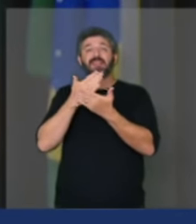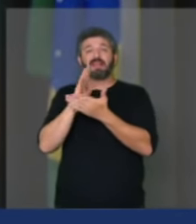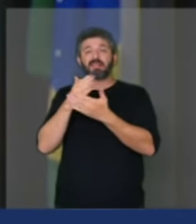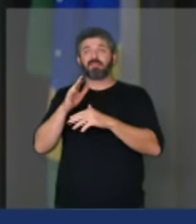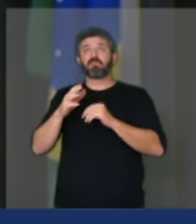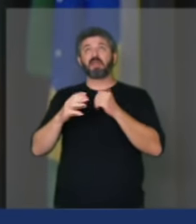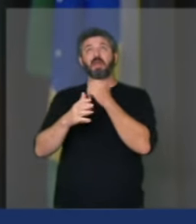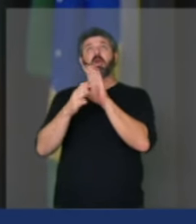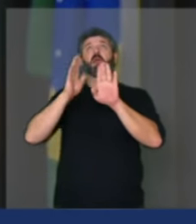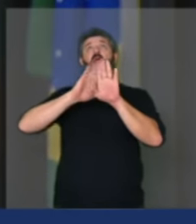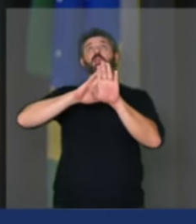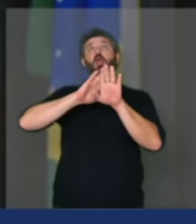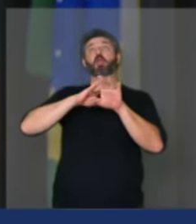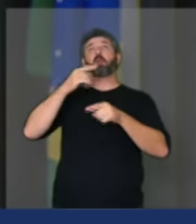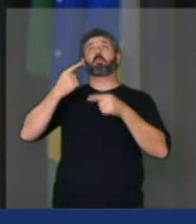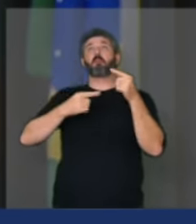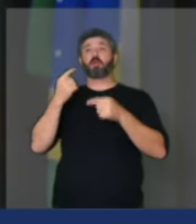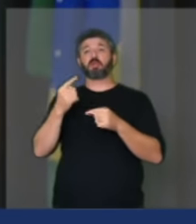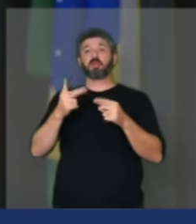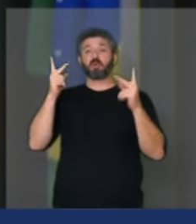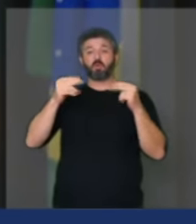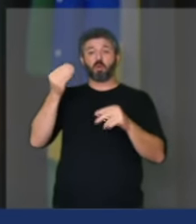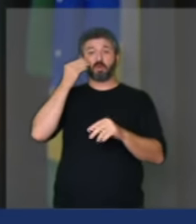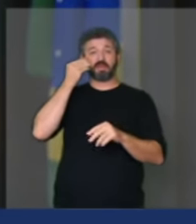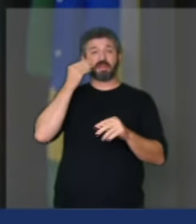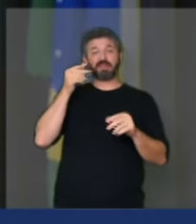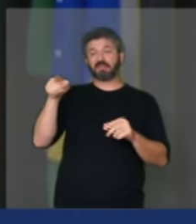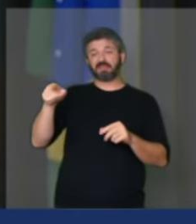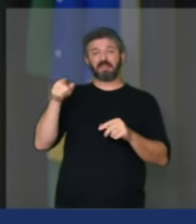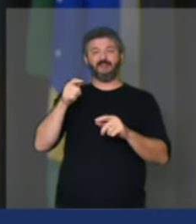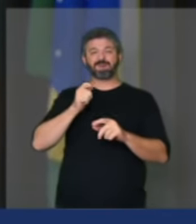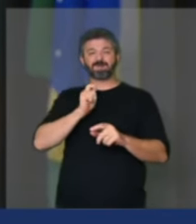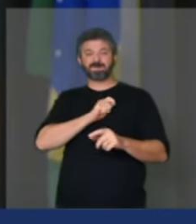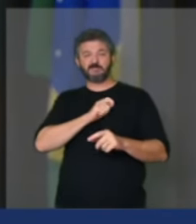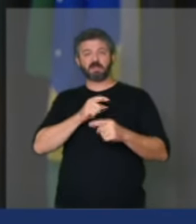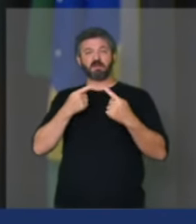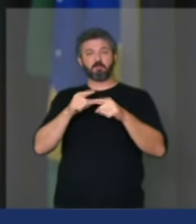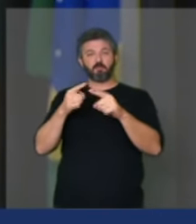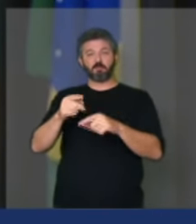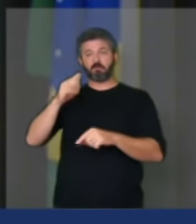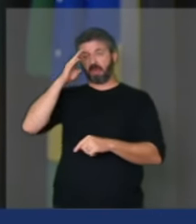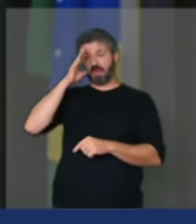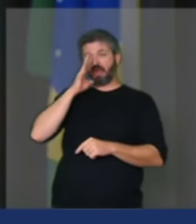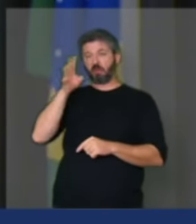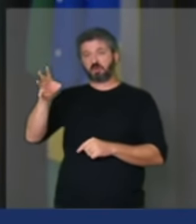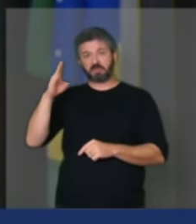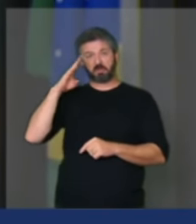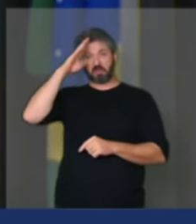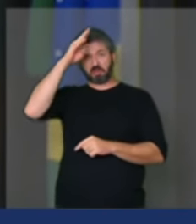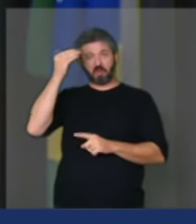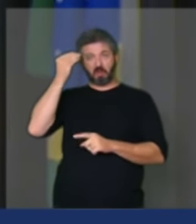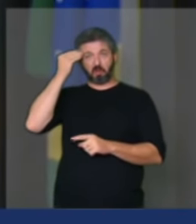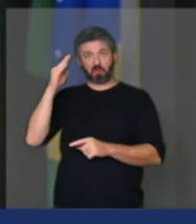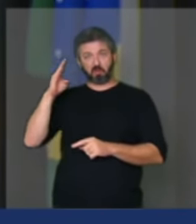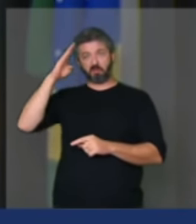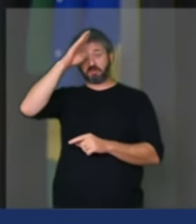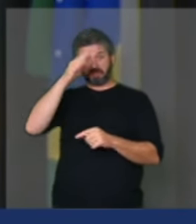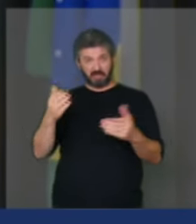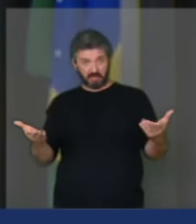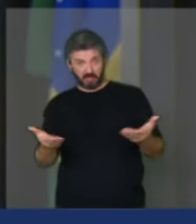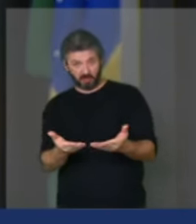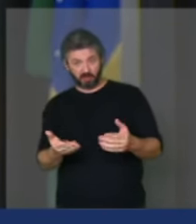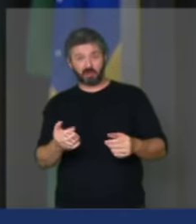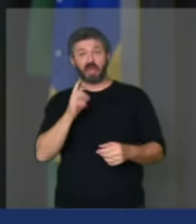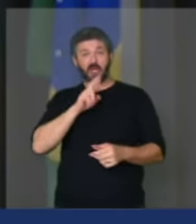como tentaram fazer durante toda a pandemia para culpar depois o presidente bolsonaro e agora vem o